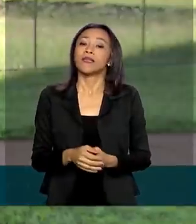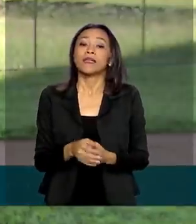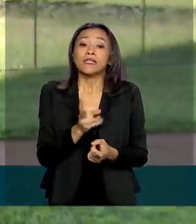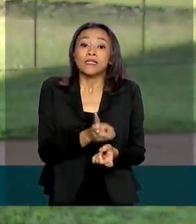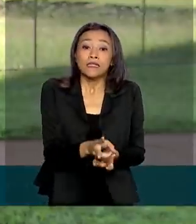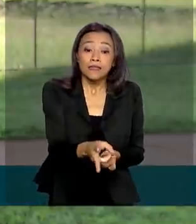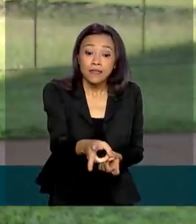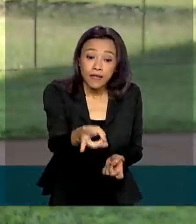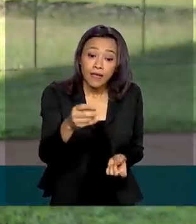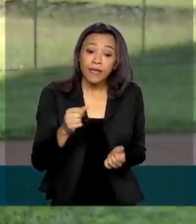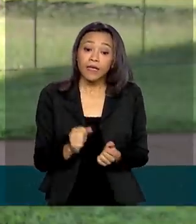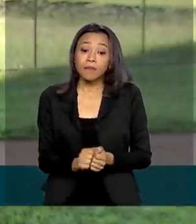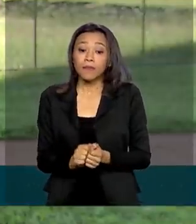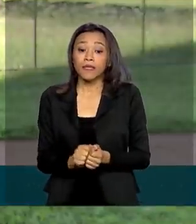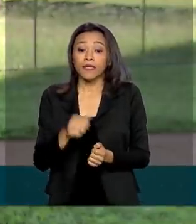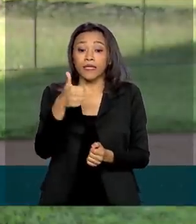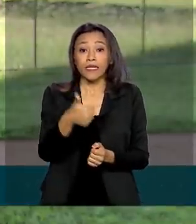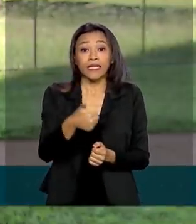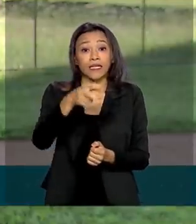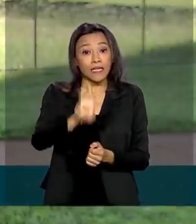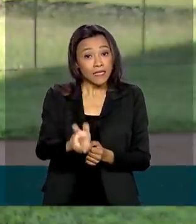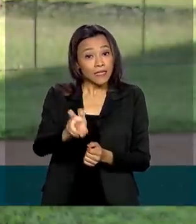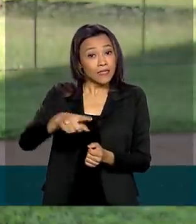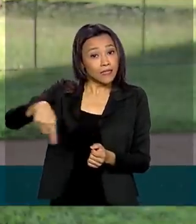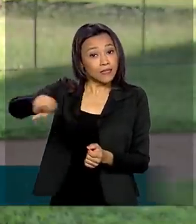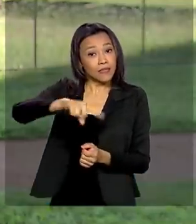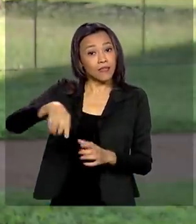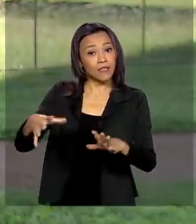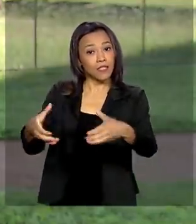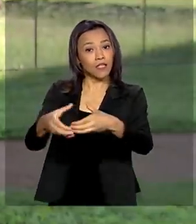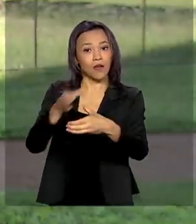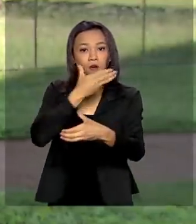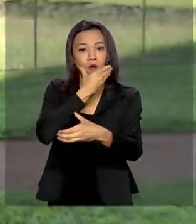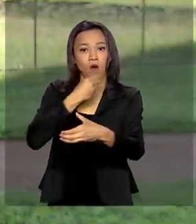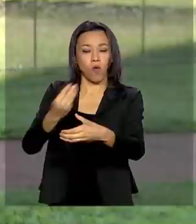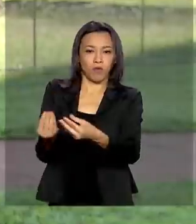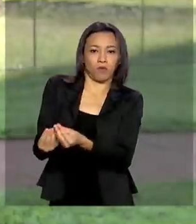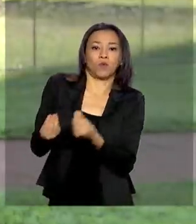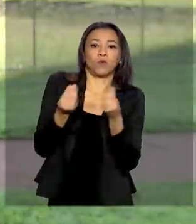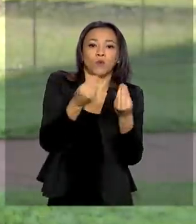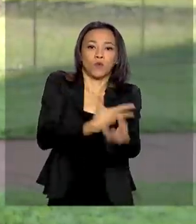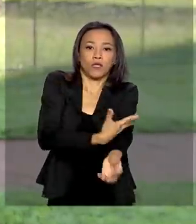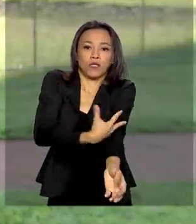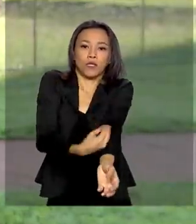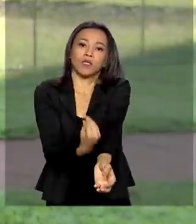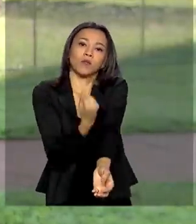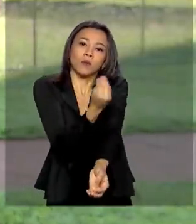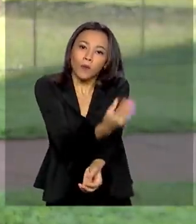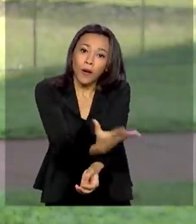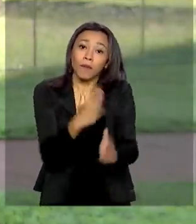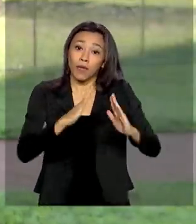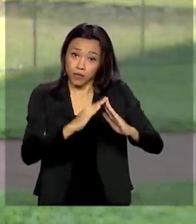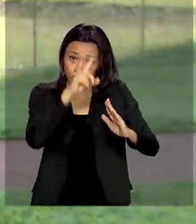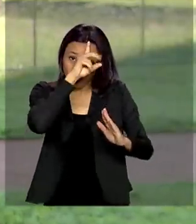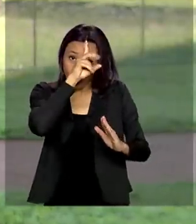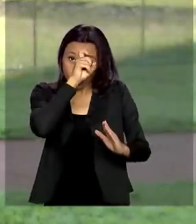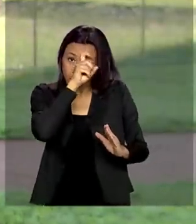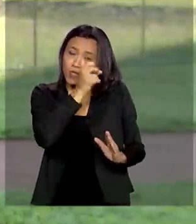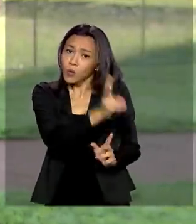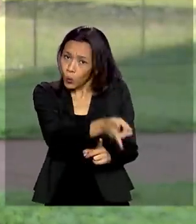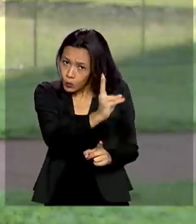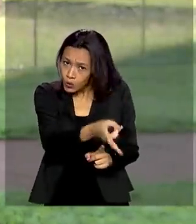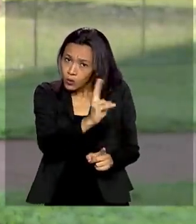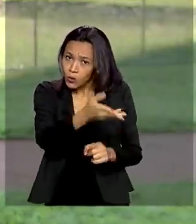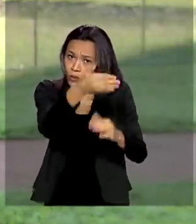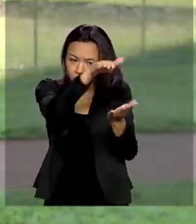um grupo de 15 militares fazendo a sua doação, de modo a que permita ao Banco de Sangue manter os seus níveis